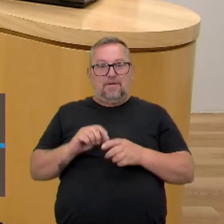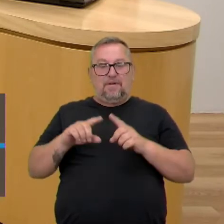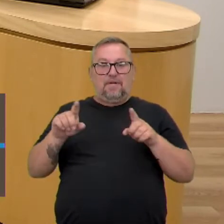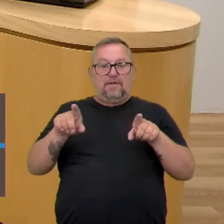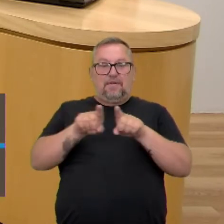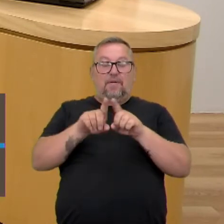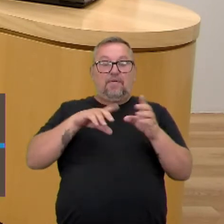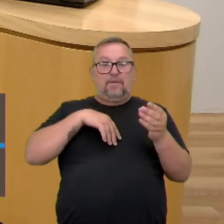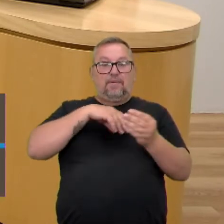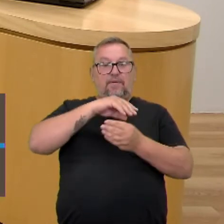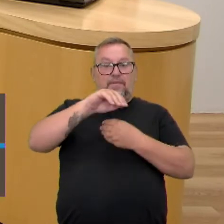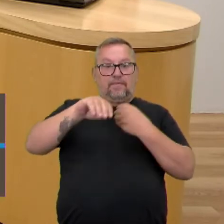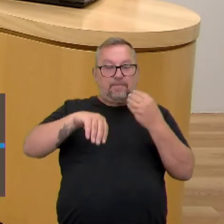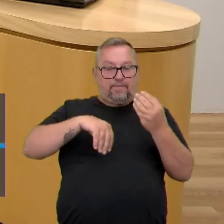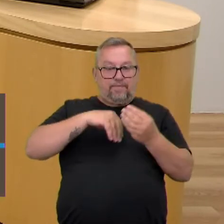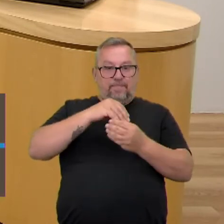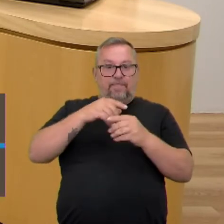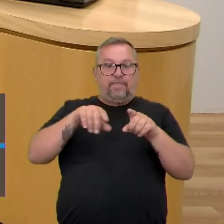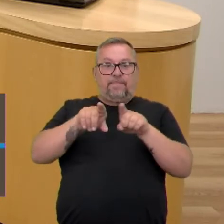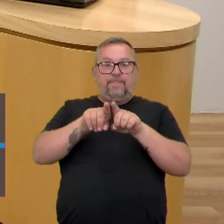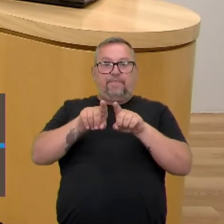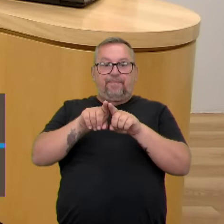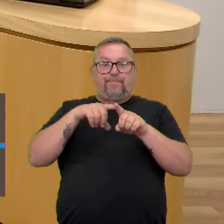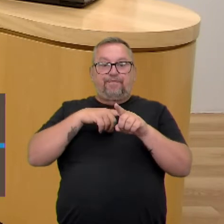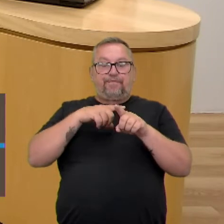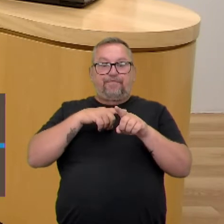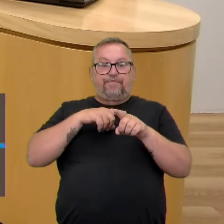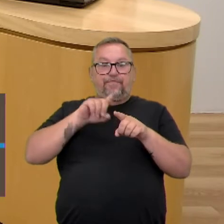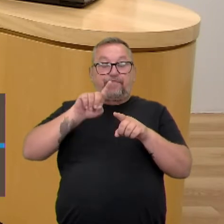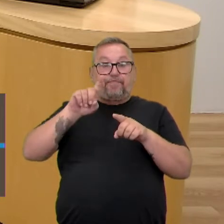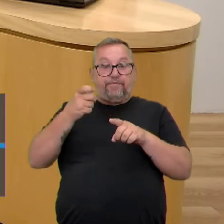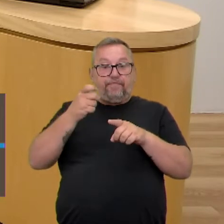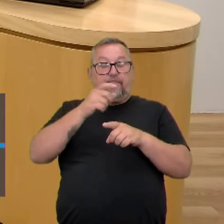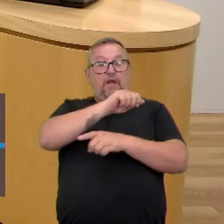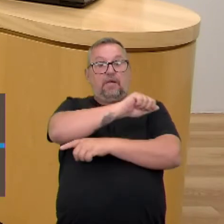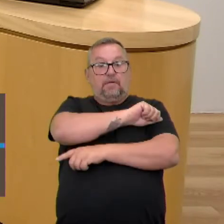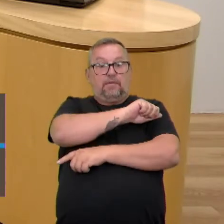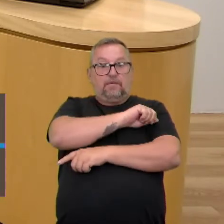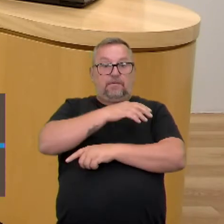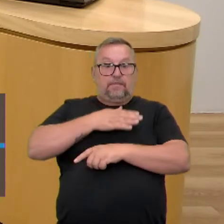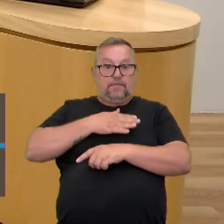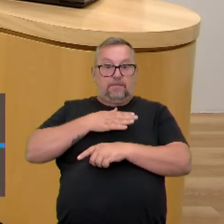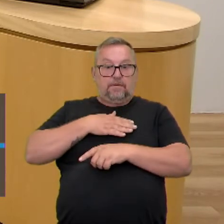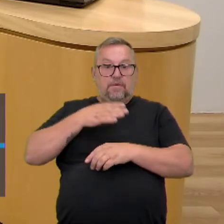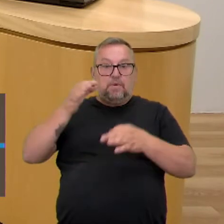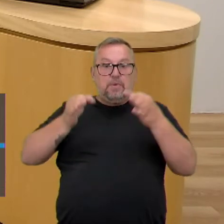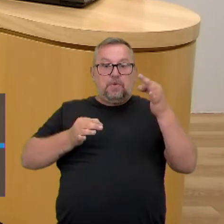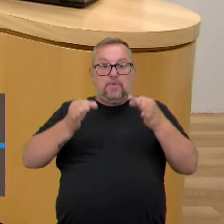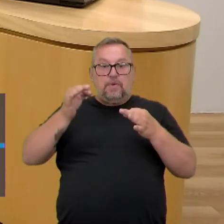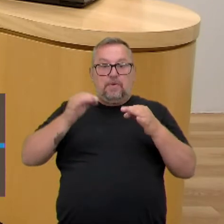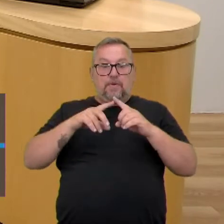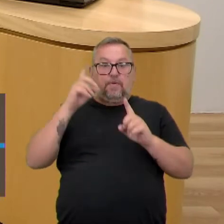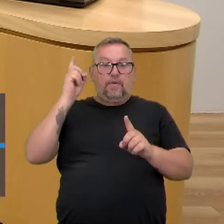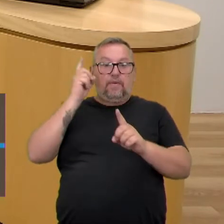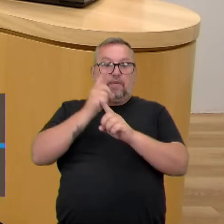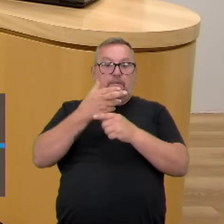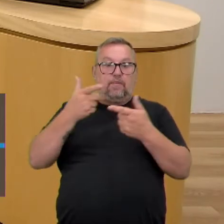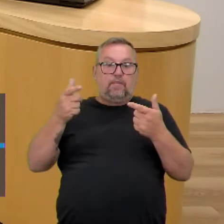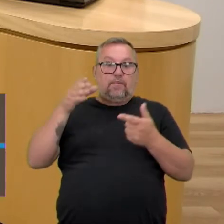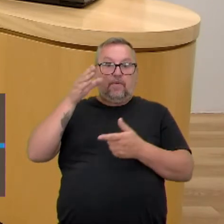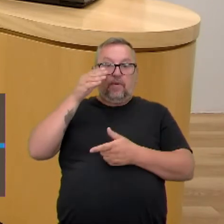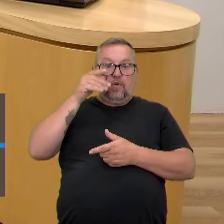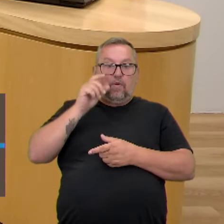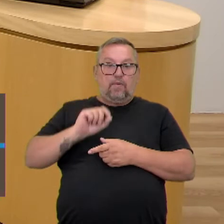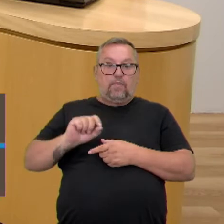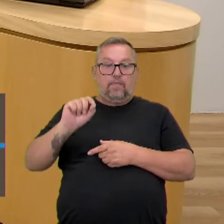envolvido através de ex-alunos meus, principalmente no mundo jurídico, eu descobri uma coisa que foi muito curiosa, que